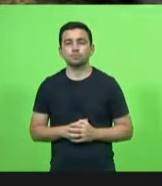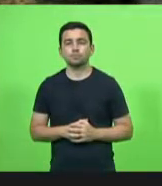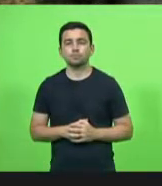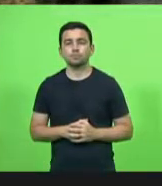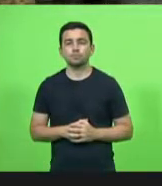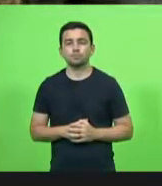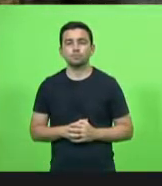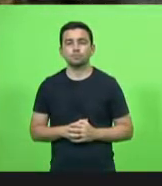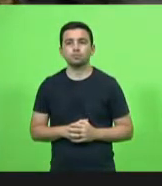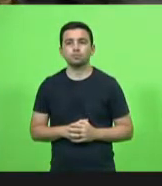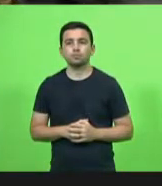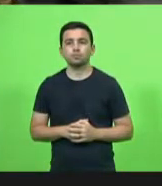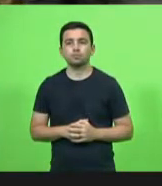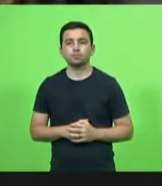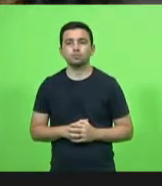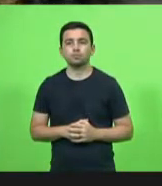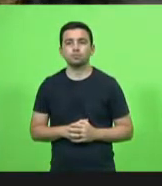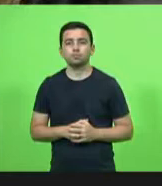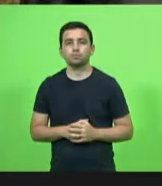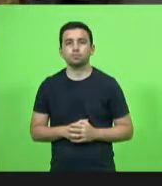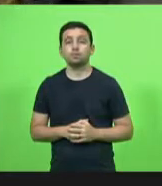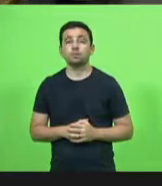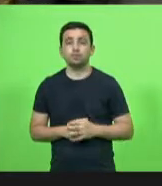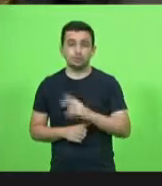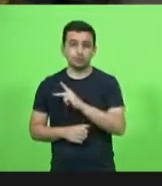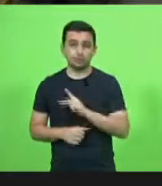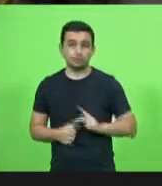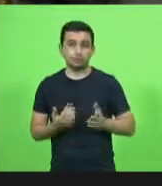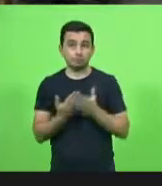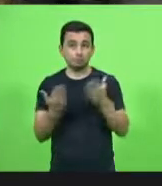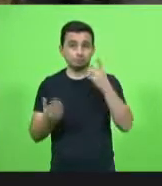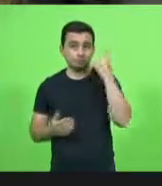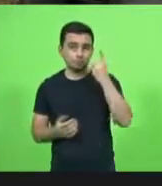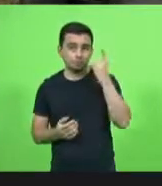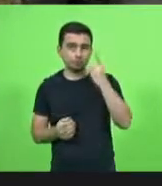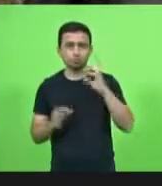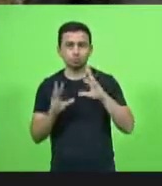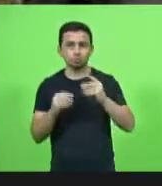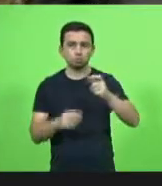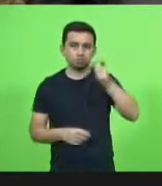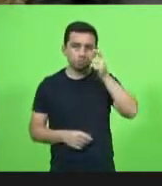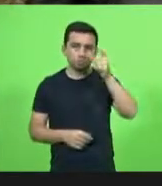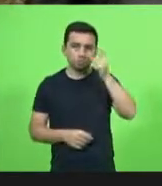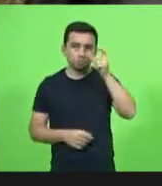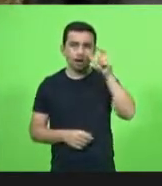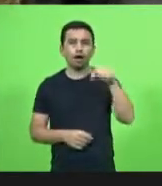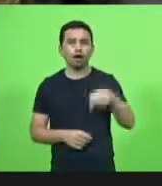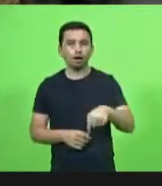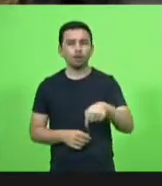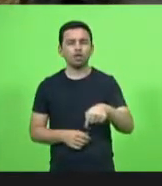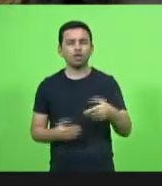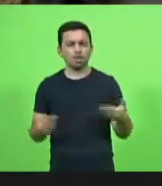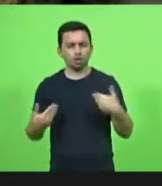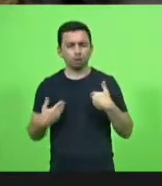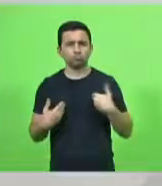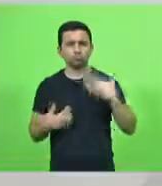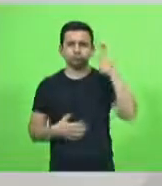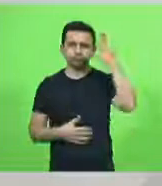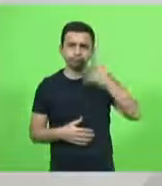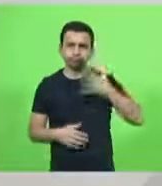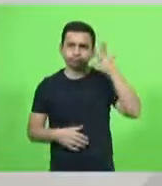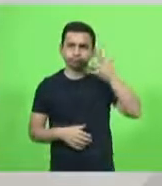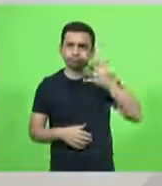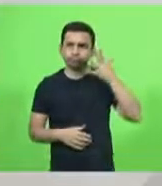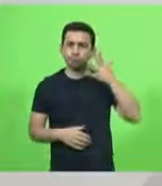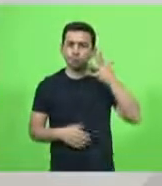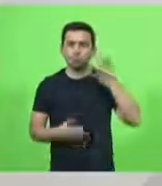Sr. Presidente, senhores deputados, público que nos acompanha aqui, faço parte, faço questão de falar aqui da tribuna. Hoje